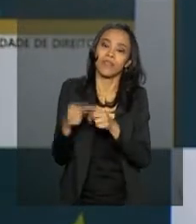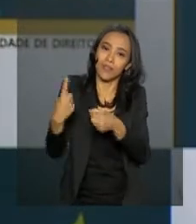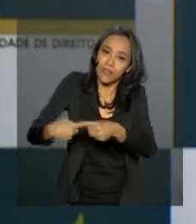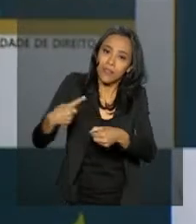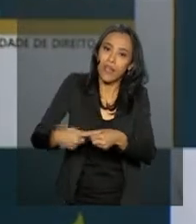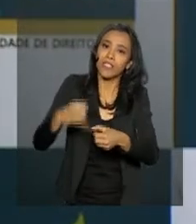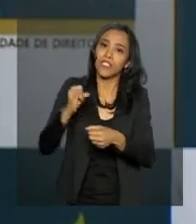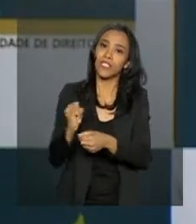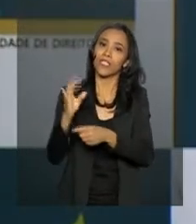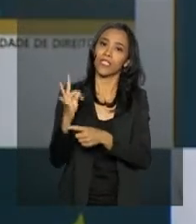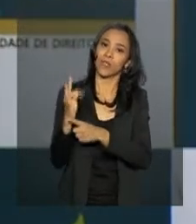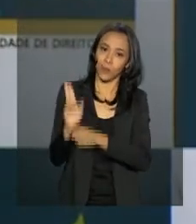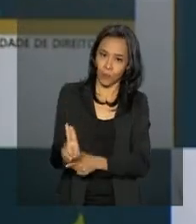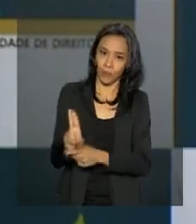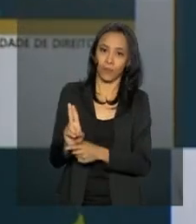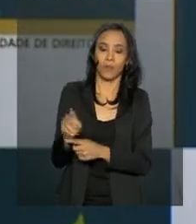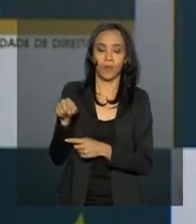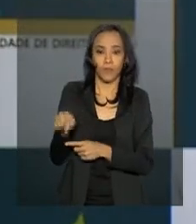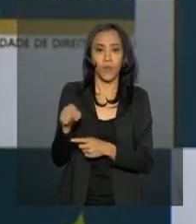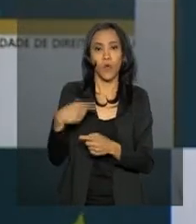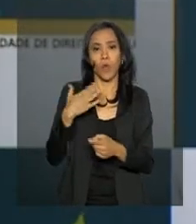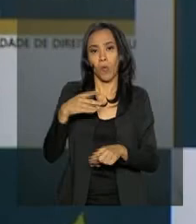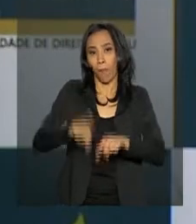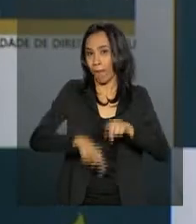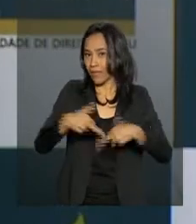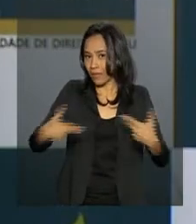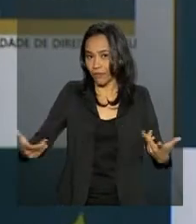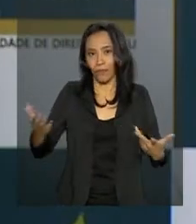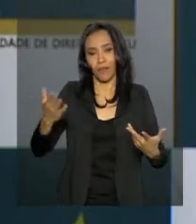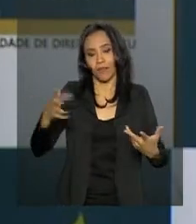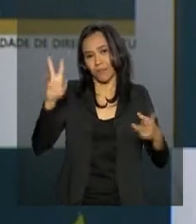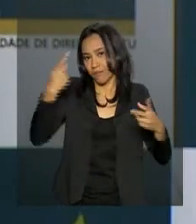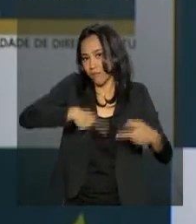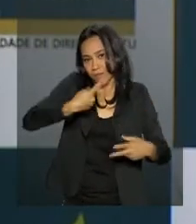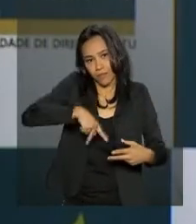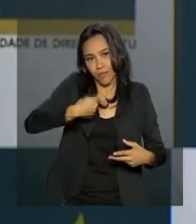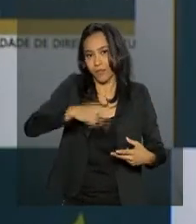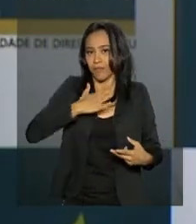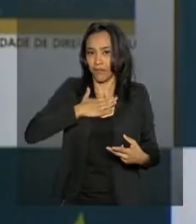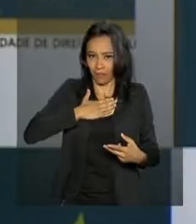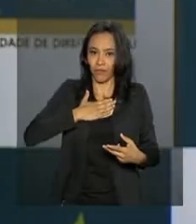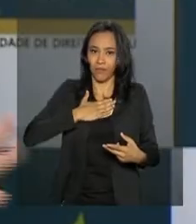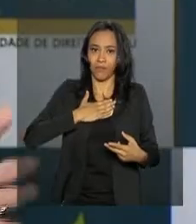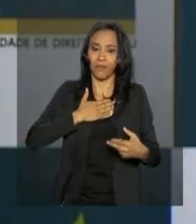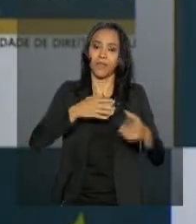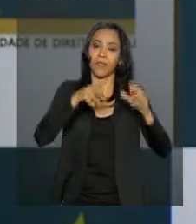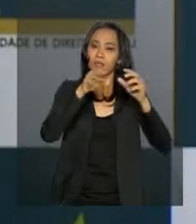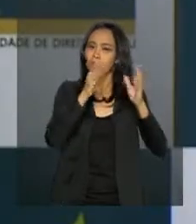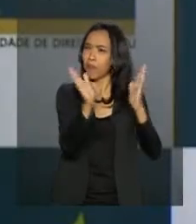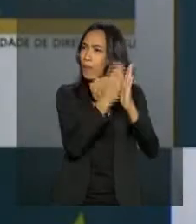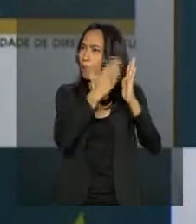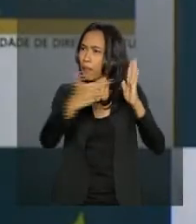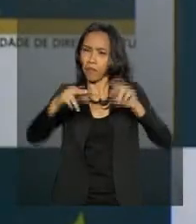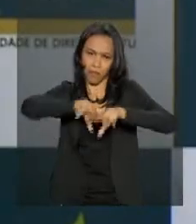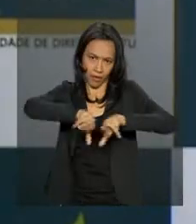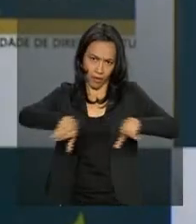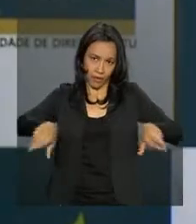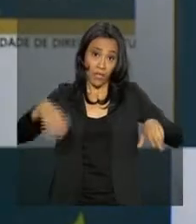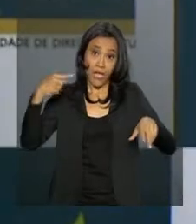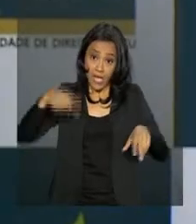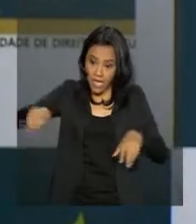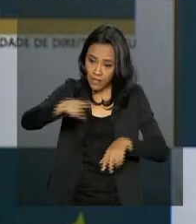cidade de Itu o acervo da minha presidência. Estes acervos presidenciais,